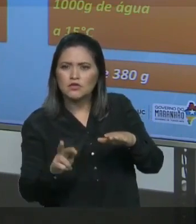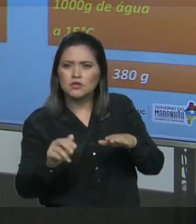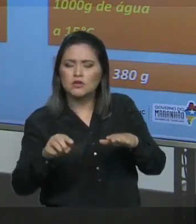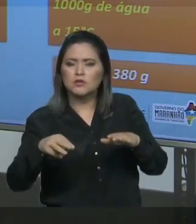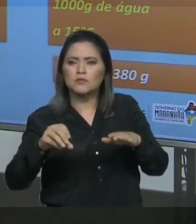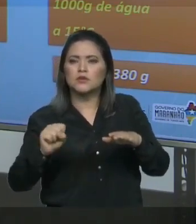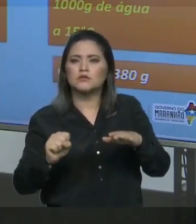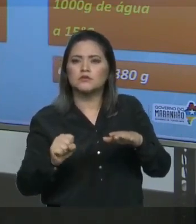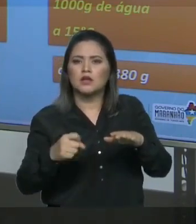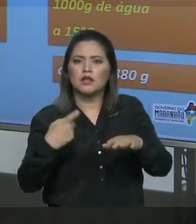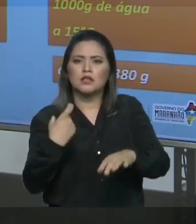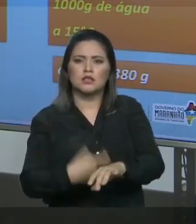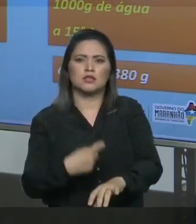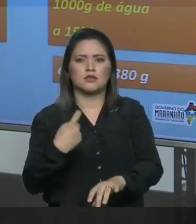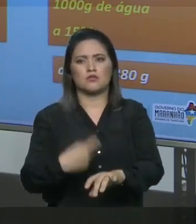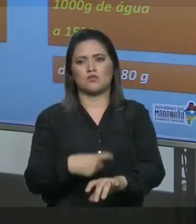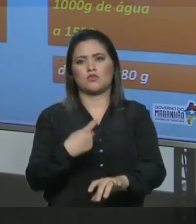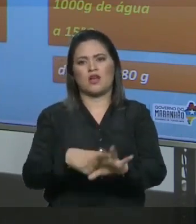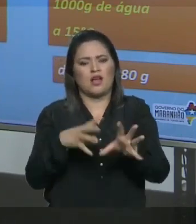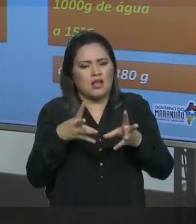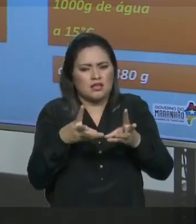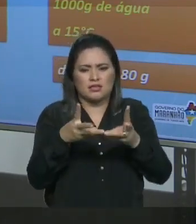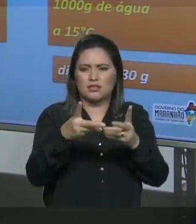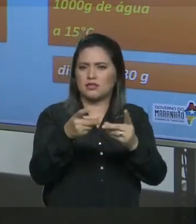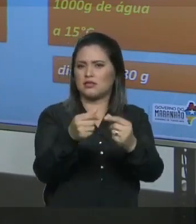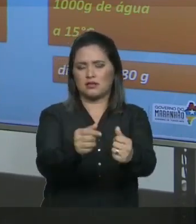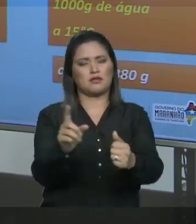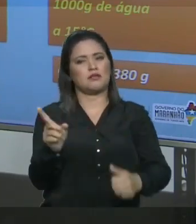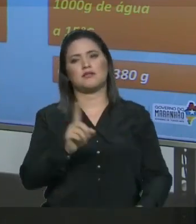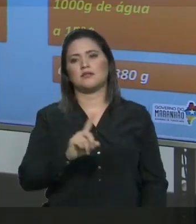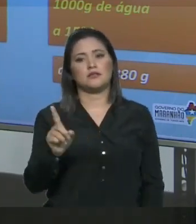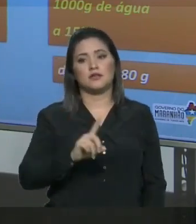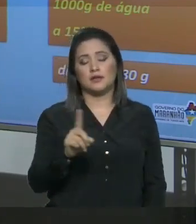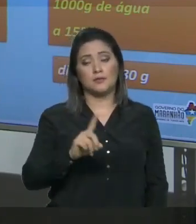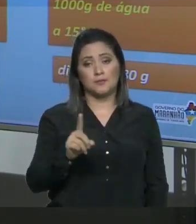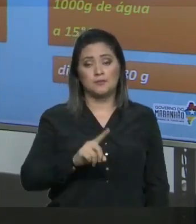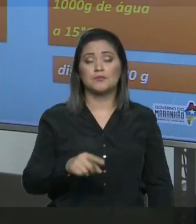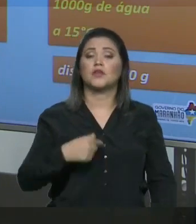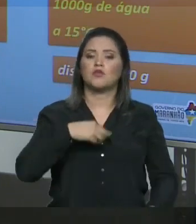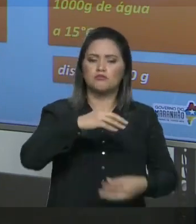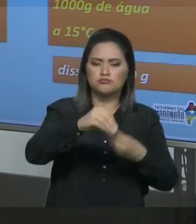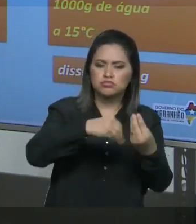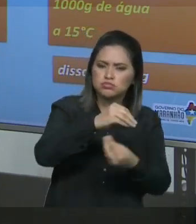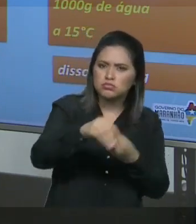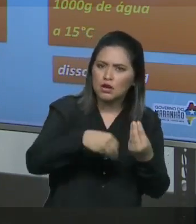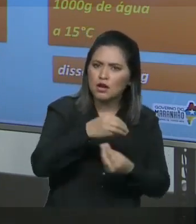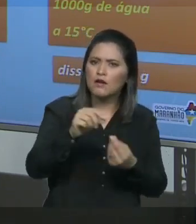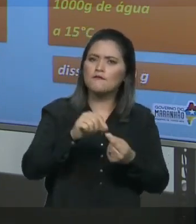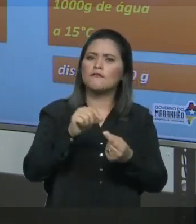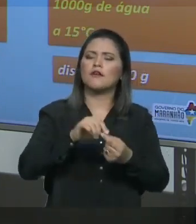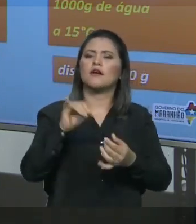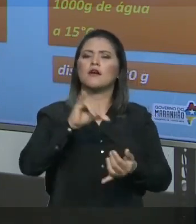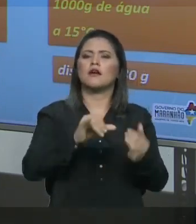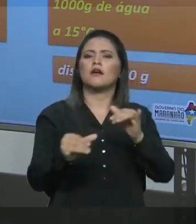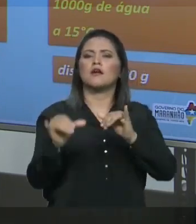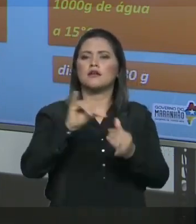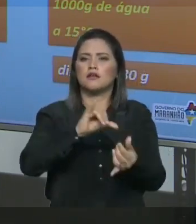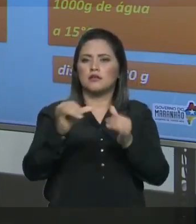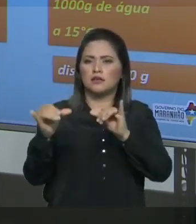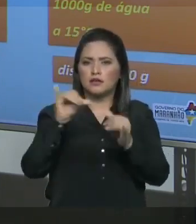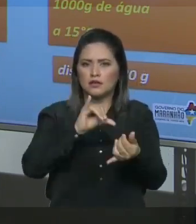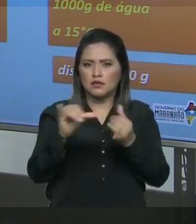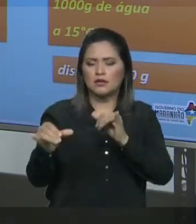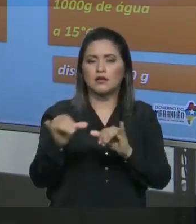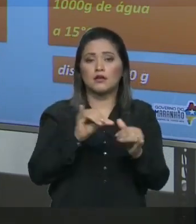do copo Então este experimento que eu fiz em laboratório Me dá uma característica de